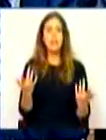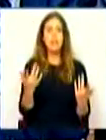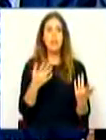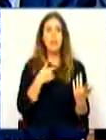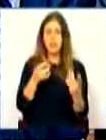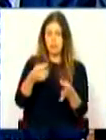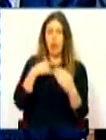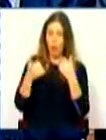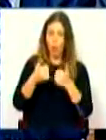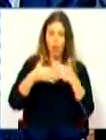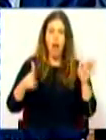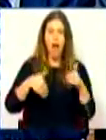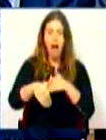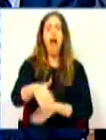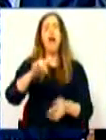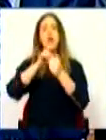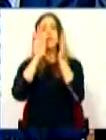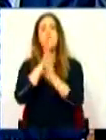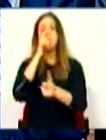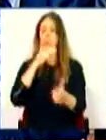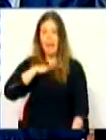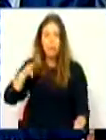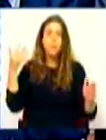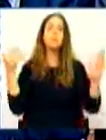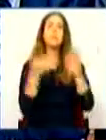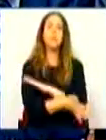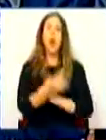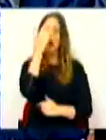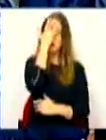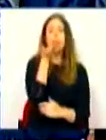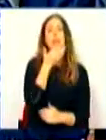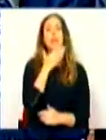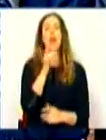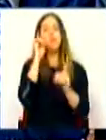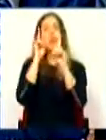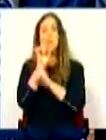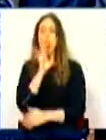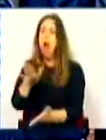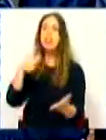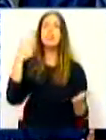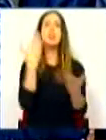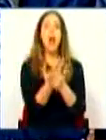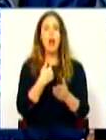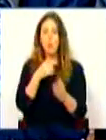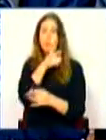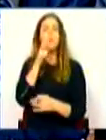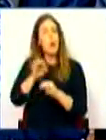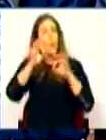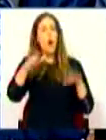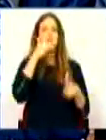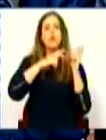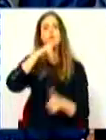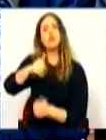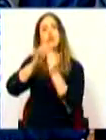concurso irá ser aberto para que todos aqueles que queiram concorrer em número suficiente para podermos assegurar, como nos comprometemos, que todos os